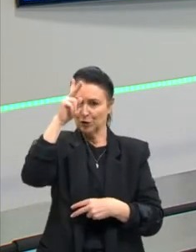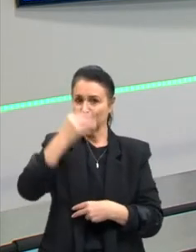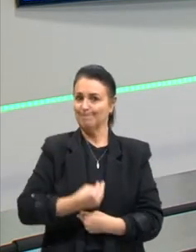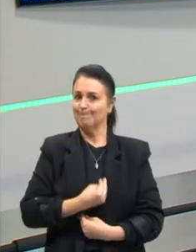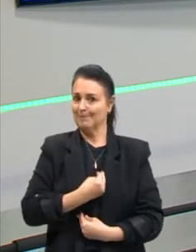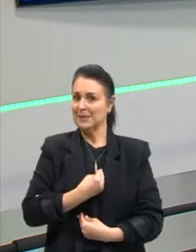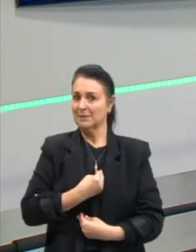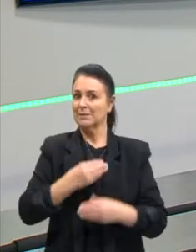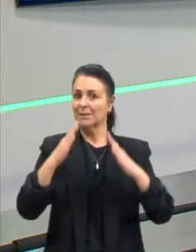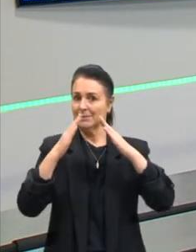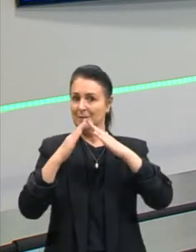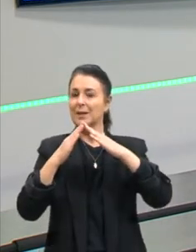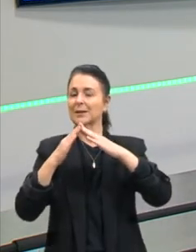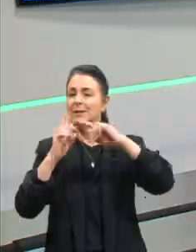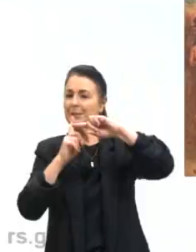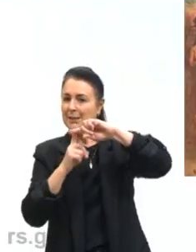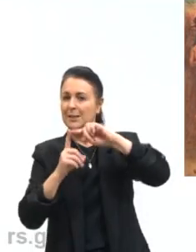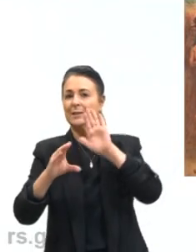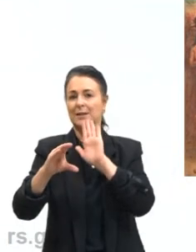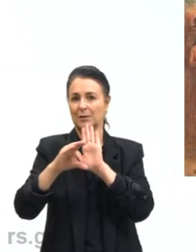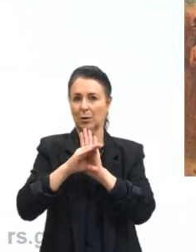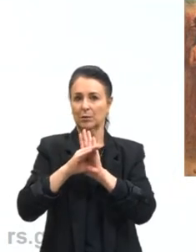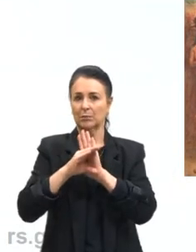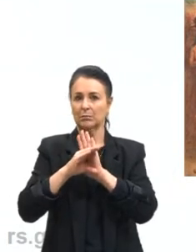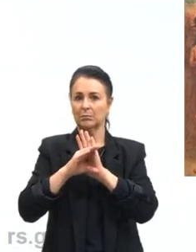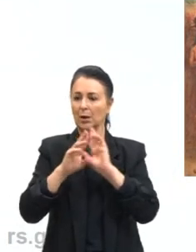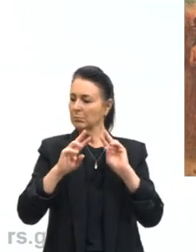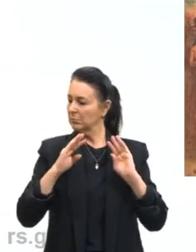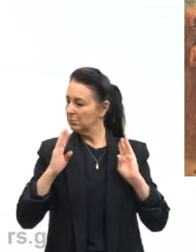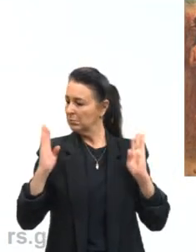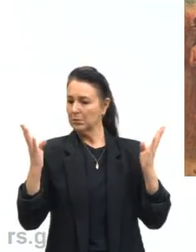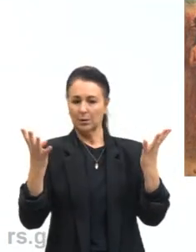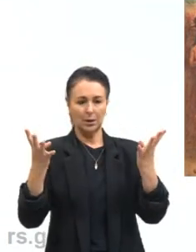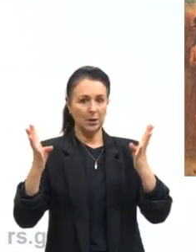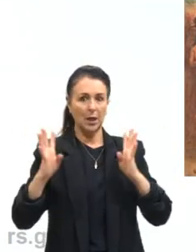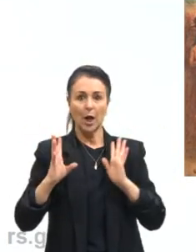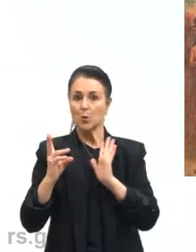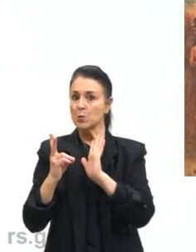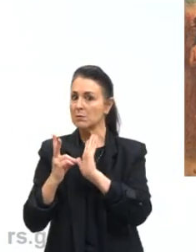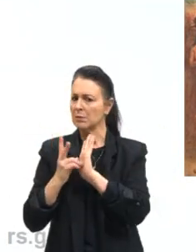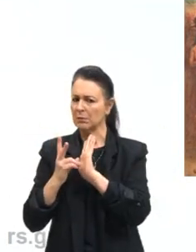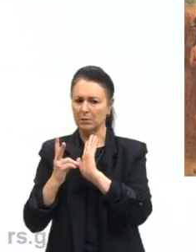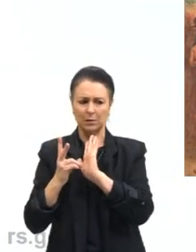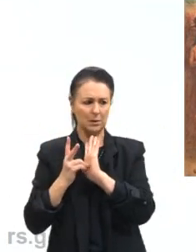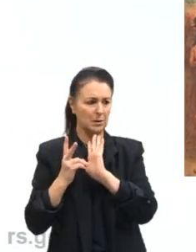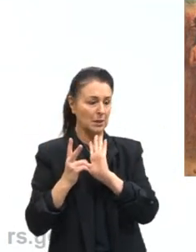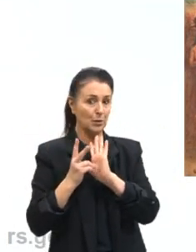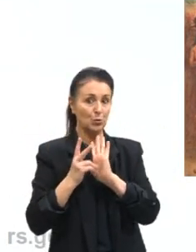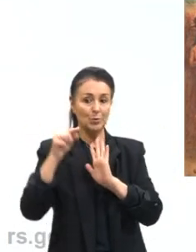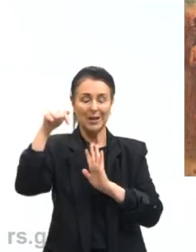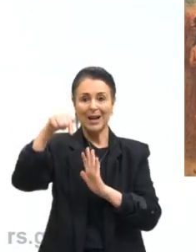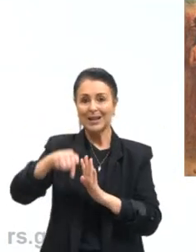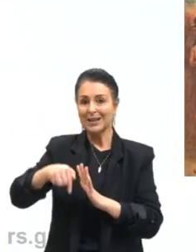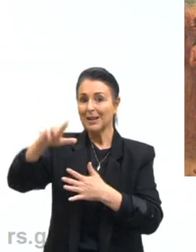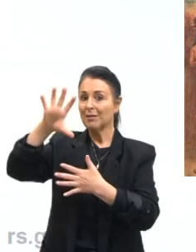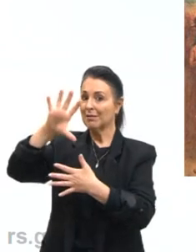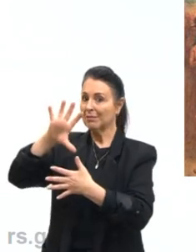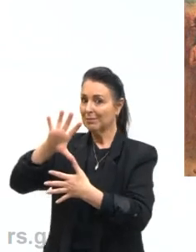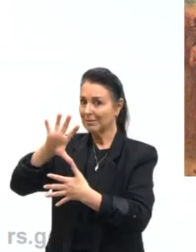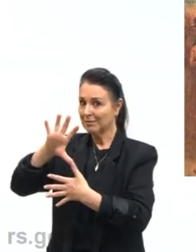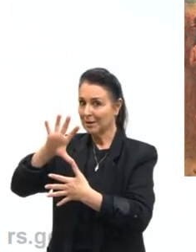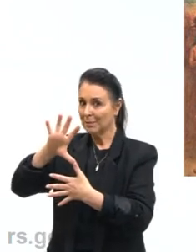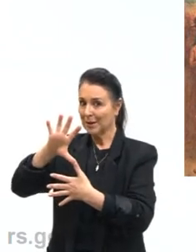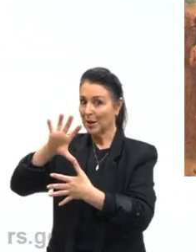redor, nós temos, então, os povos ameríndios, ali, olhando para aquilo que está acontecendo. E